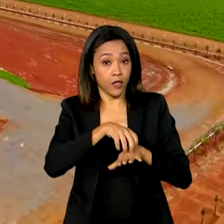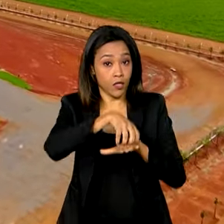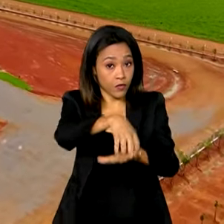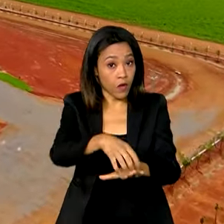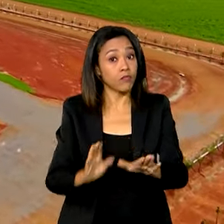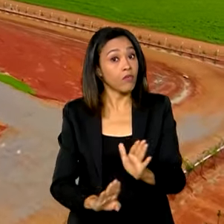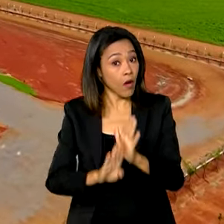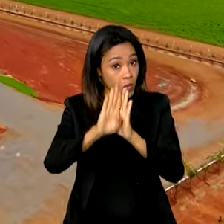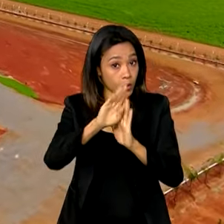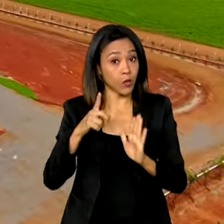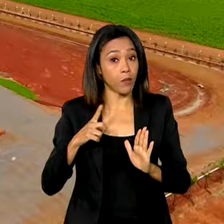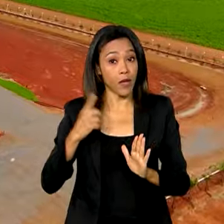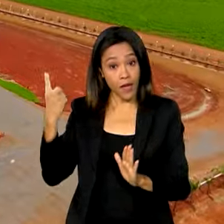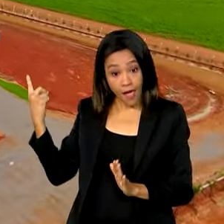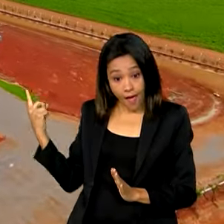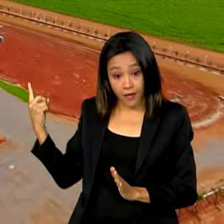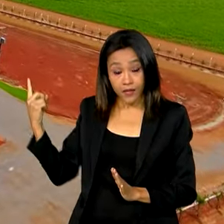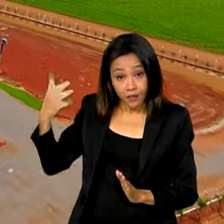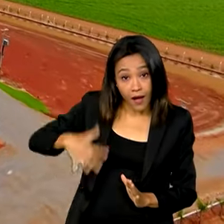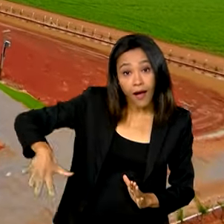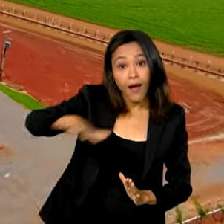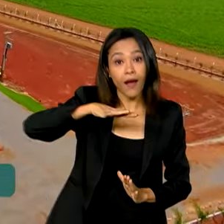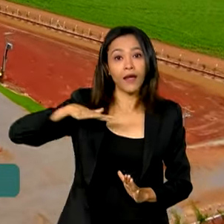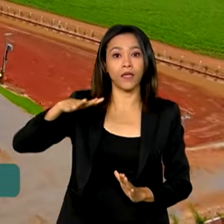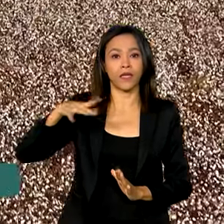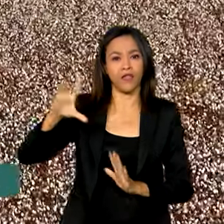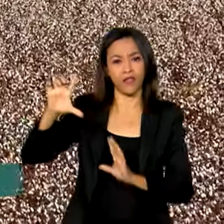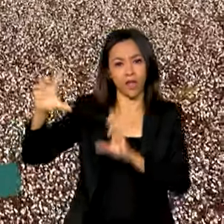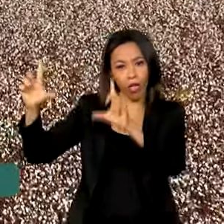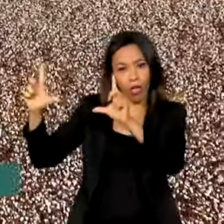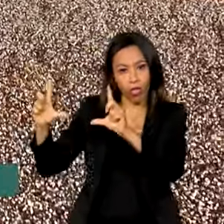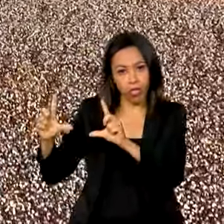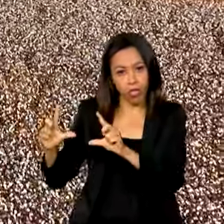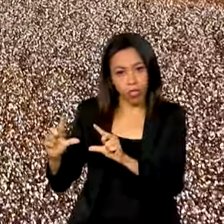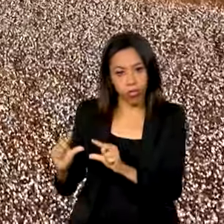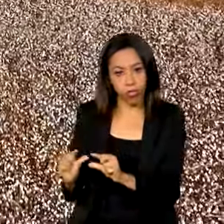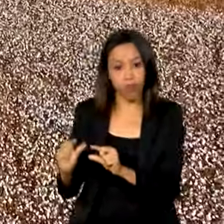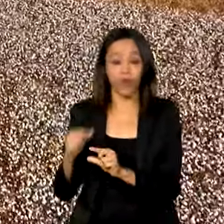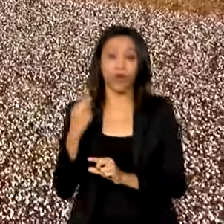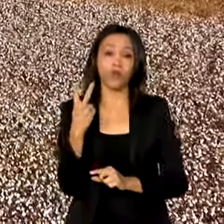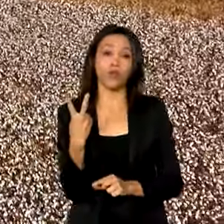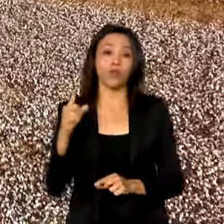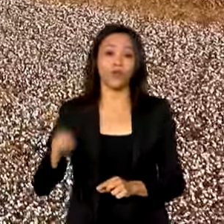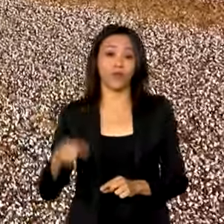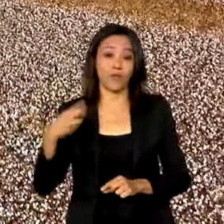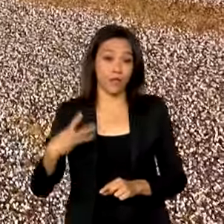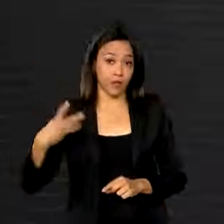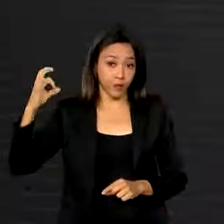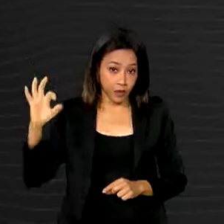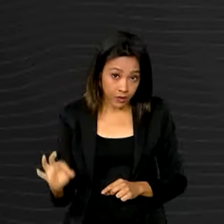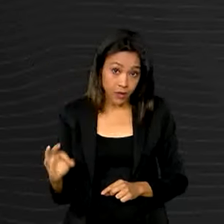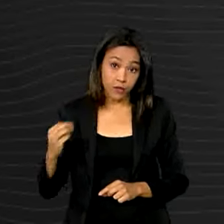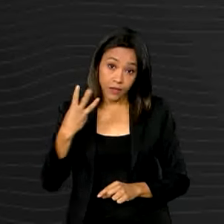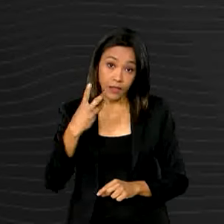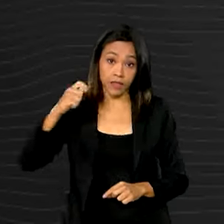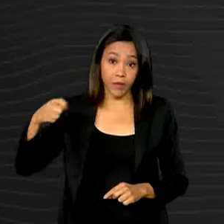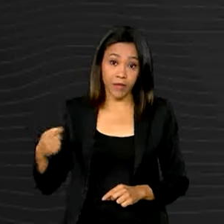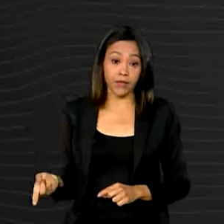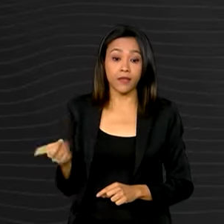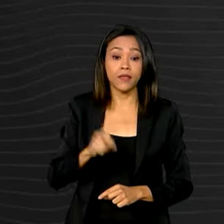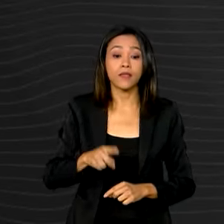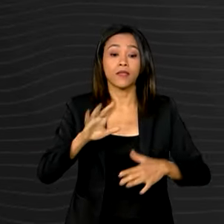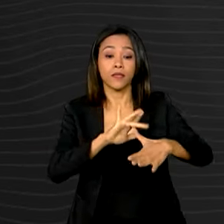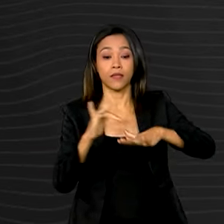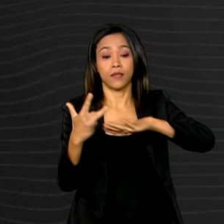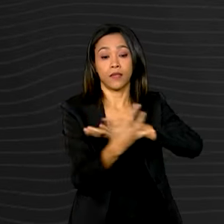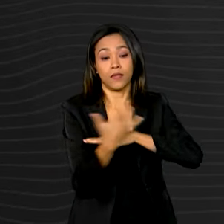Já a agropecuária foi o único setor que teve retração de 2,3% no trimestre. Nas redes sociais,